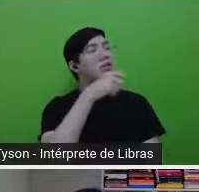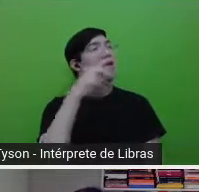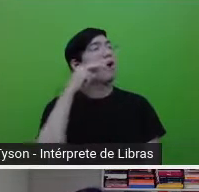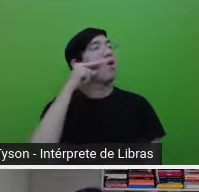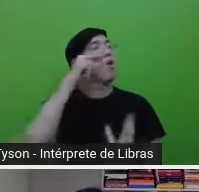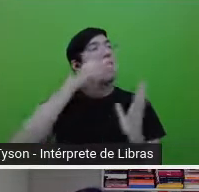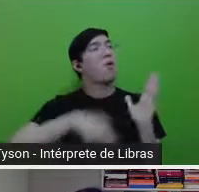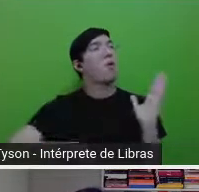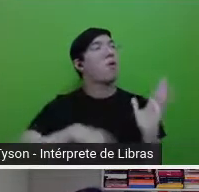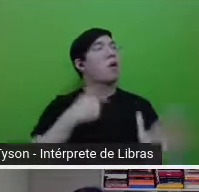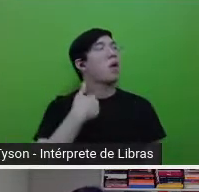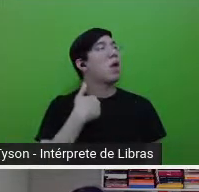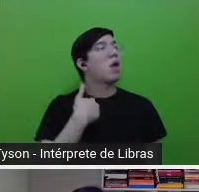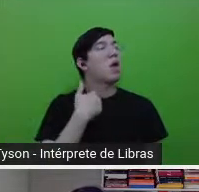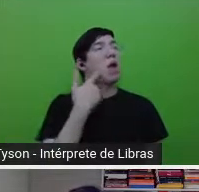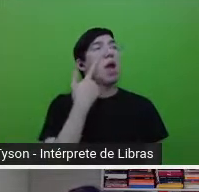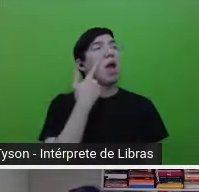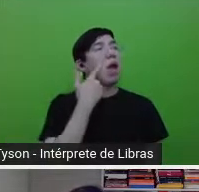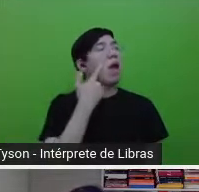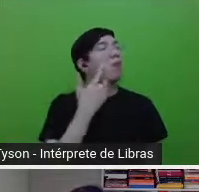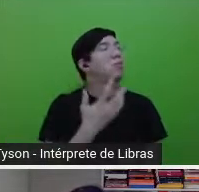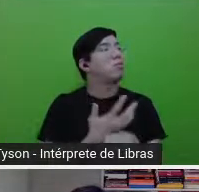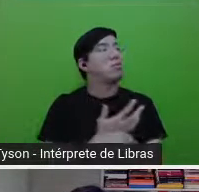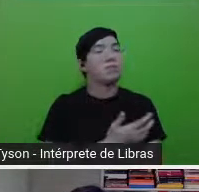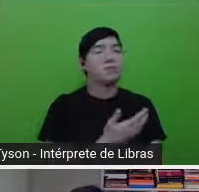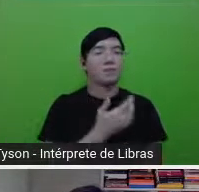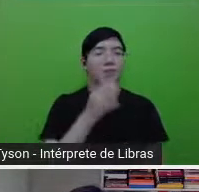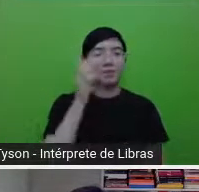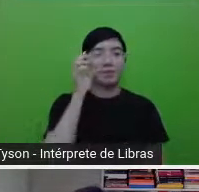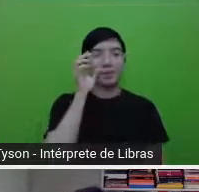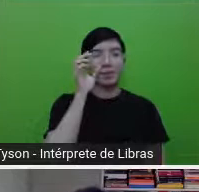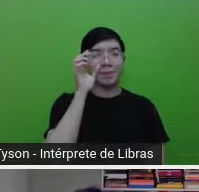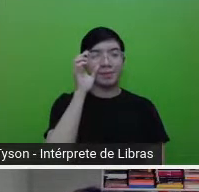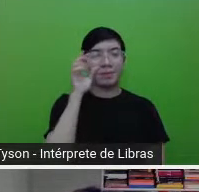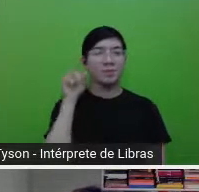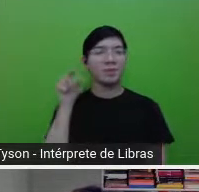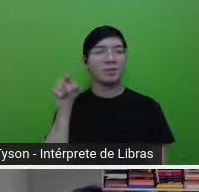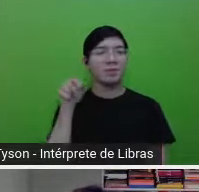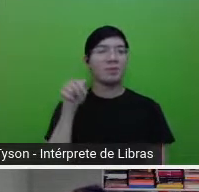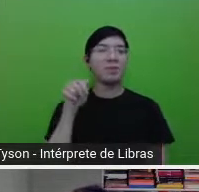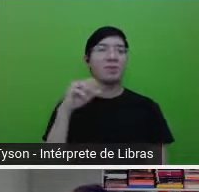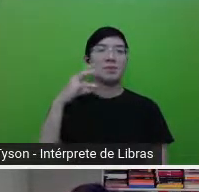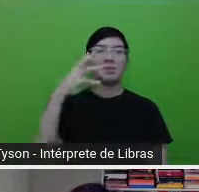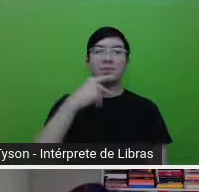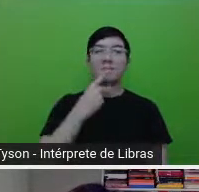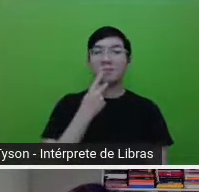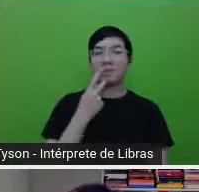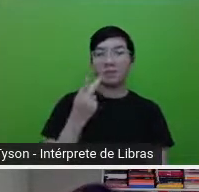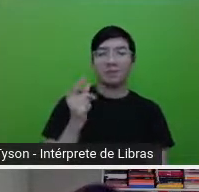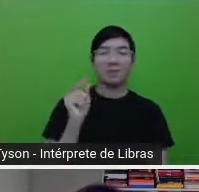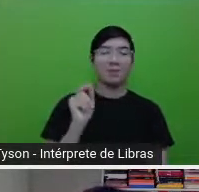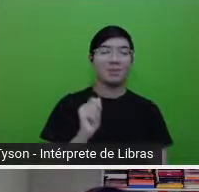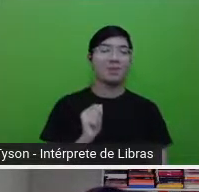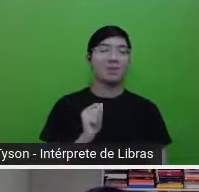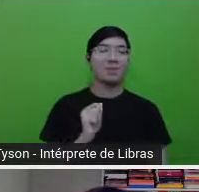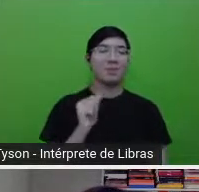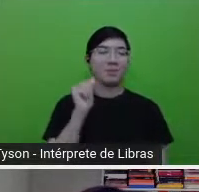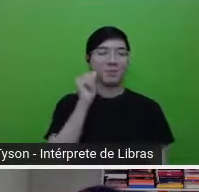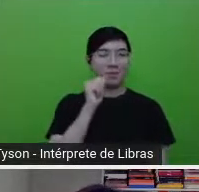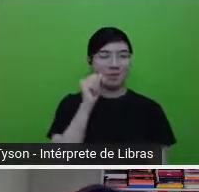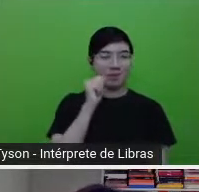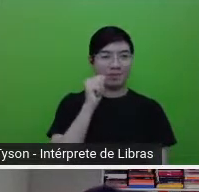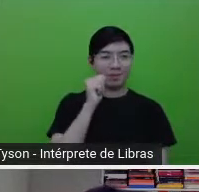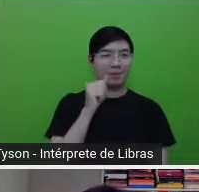vez que chega nessa parte. E é muito bonito quando elas falam do livro Mulherzinhas ou